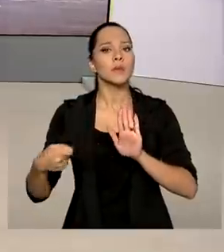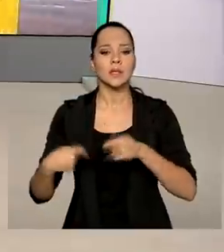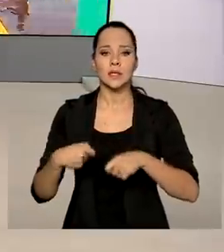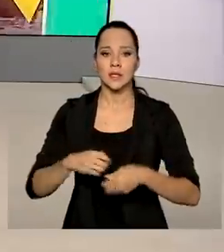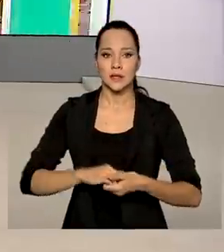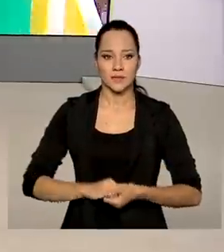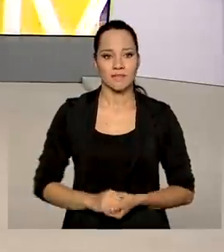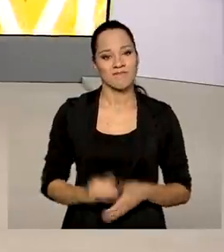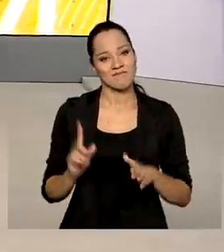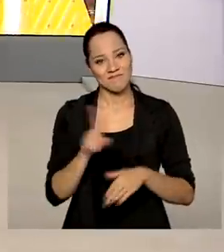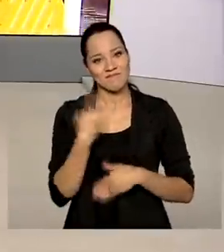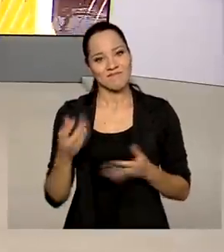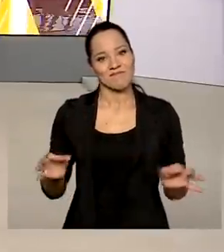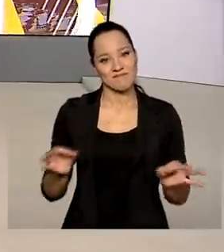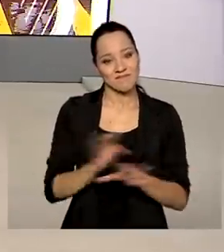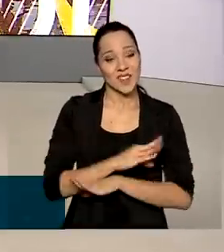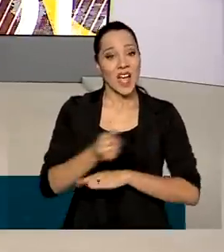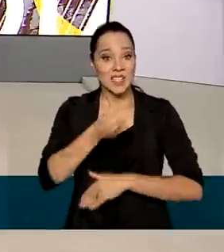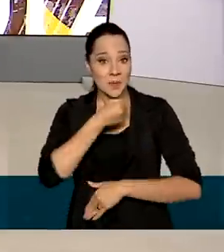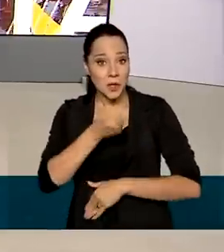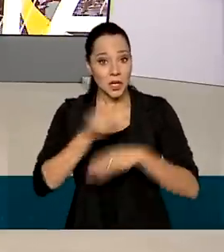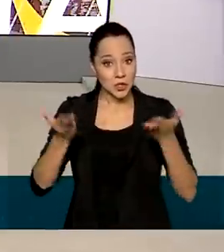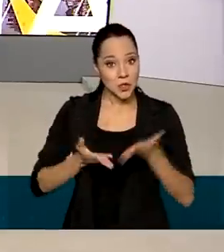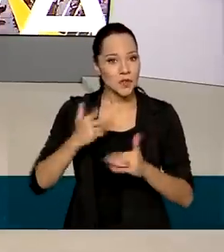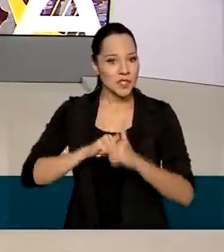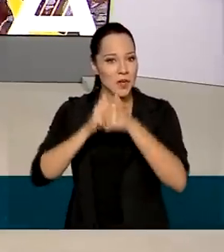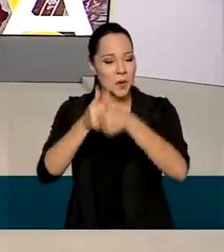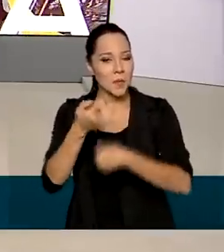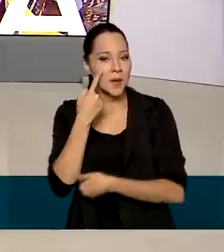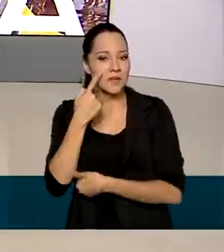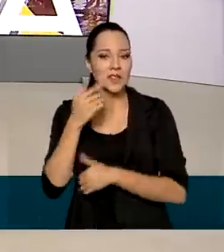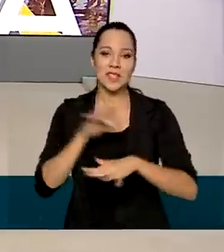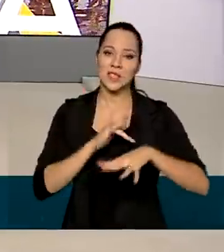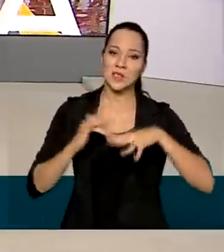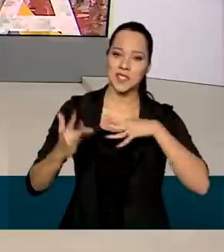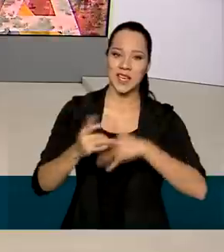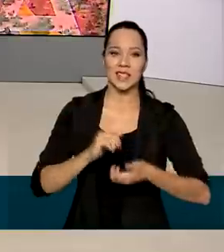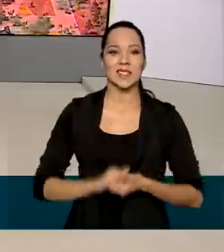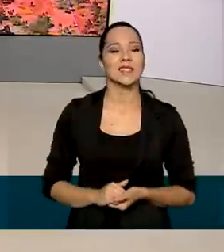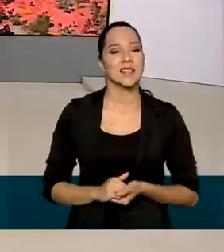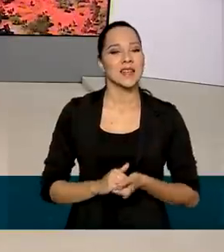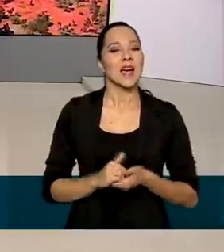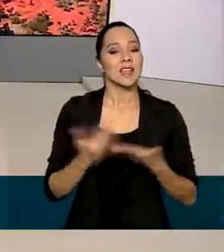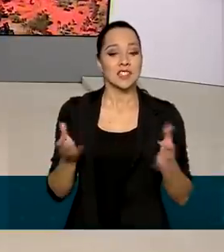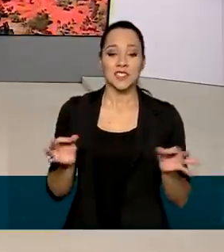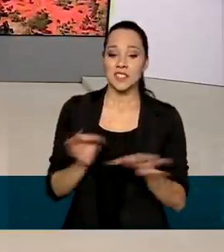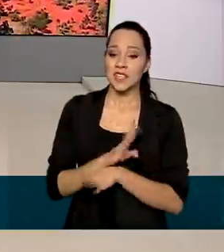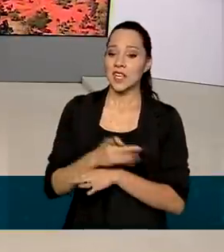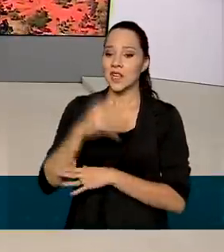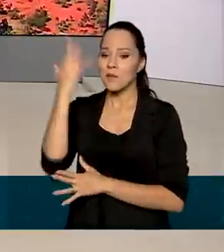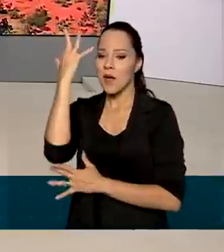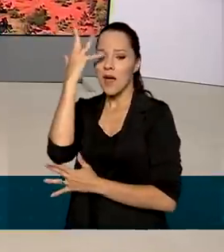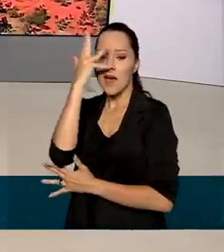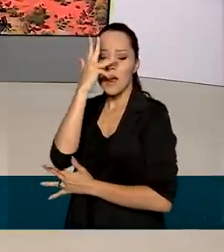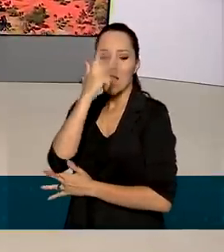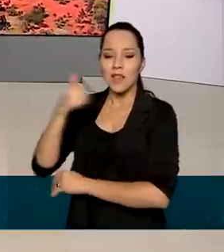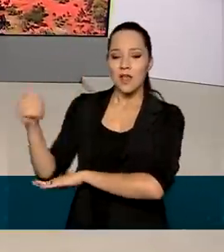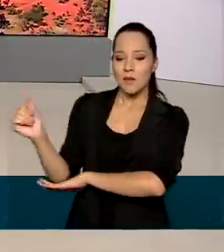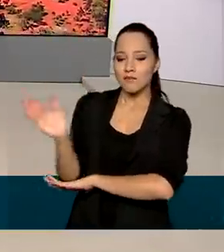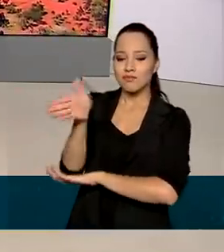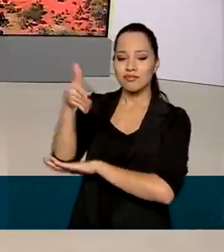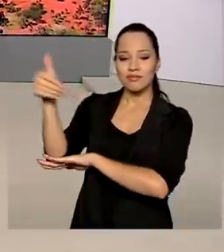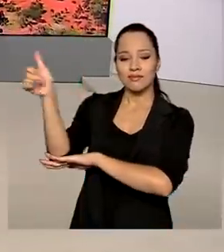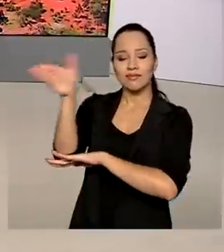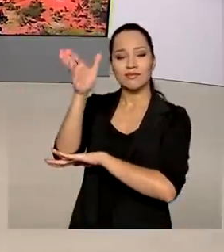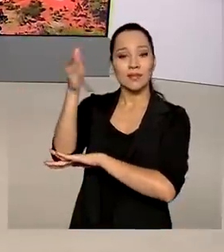A gente fica por aqui. As reportagens de hoje, você confere em nossas redes sociais. A gente encerra com belas imagens da bandeira do